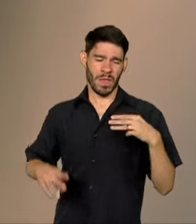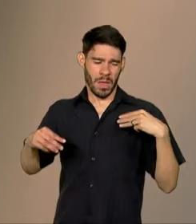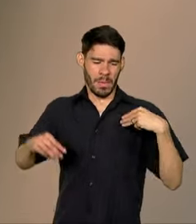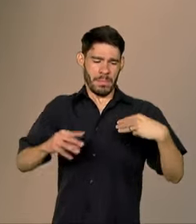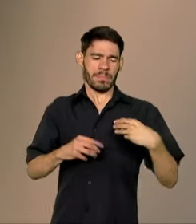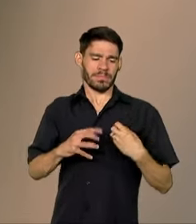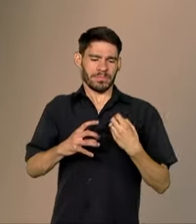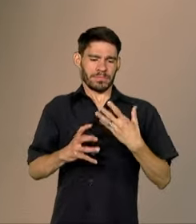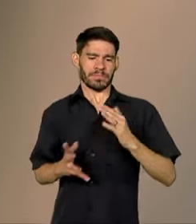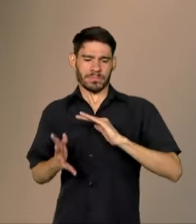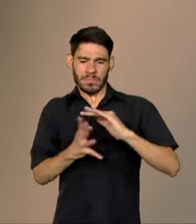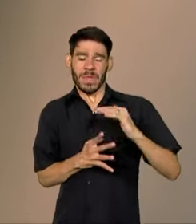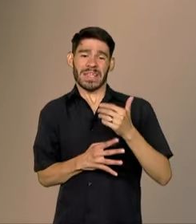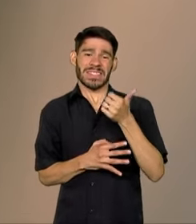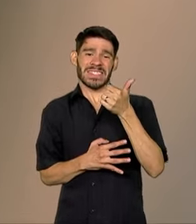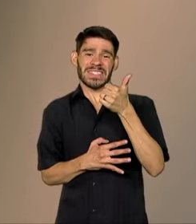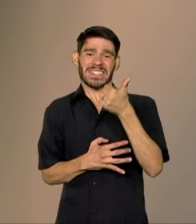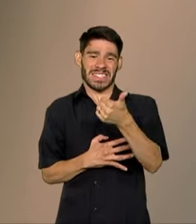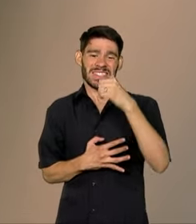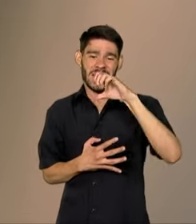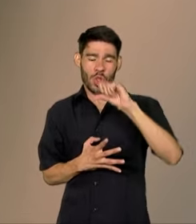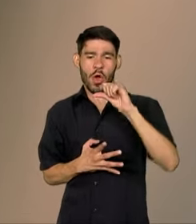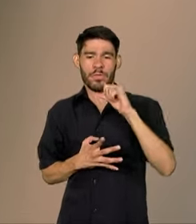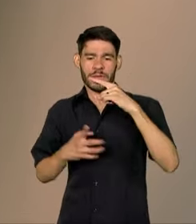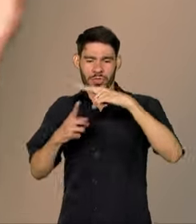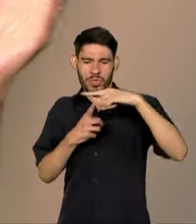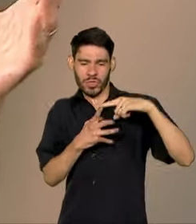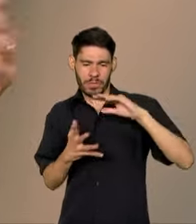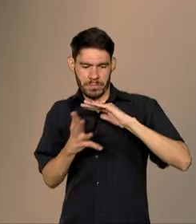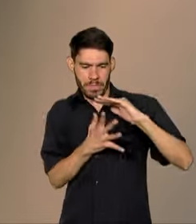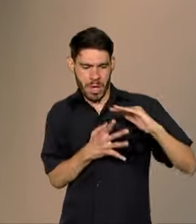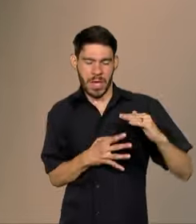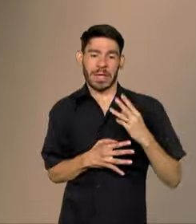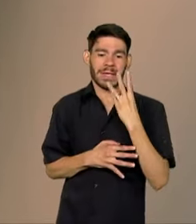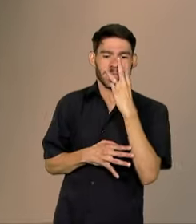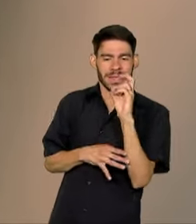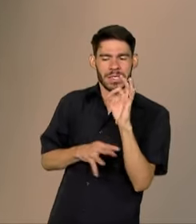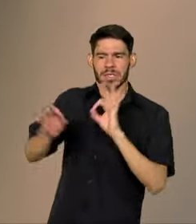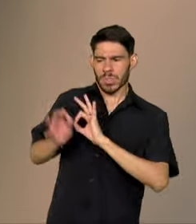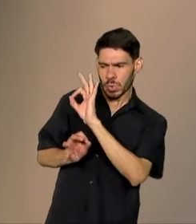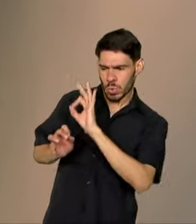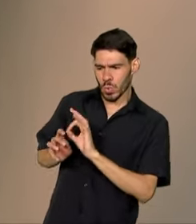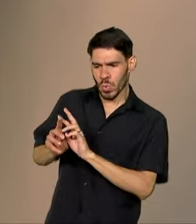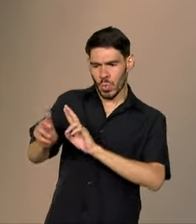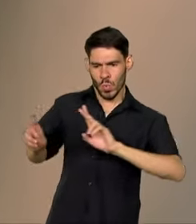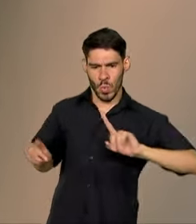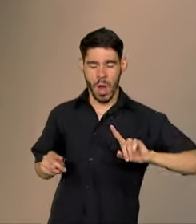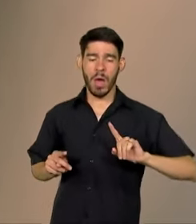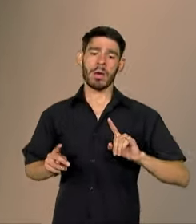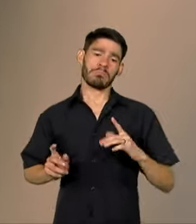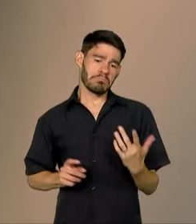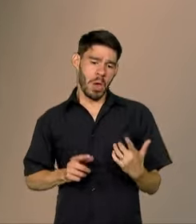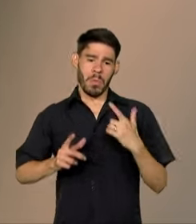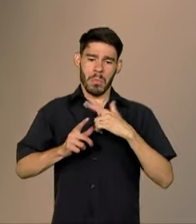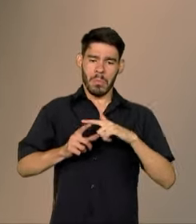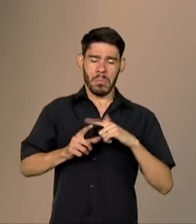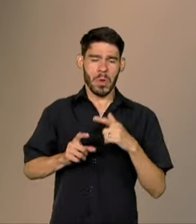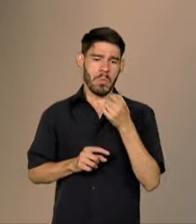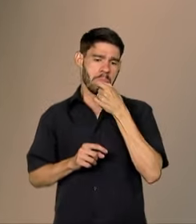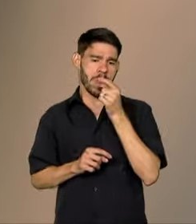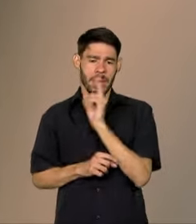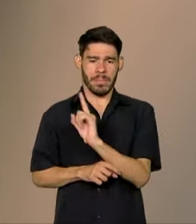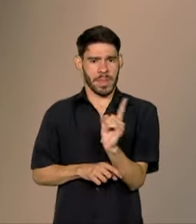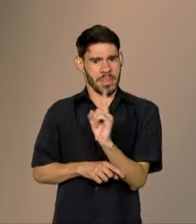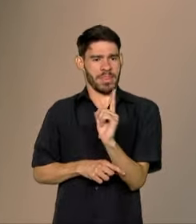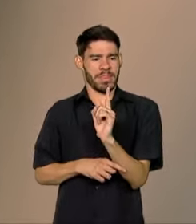fornece 19 tipos de medicamentos diferentes, em 35 formulações diferentes. Então, não temos problema de medicamento,